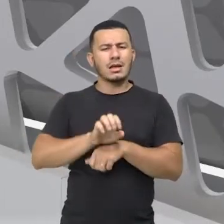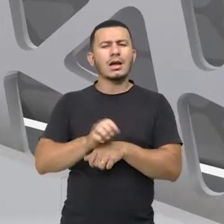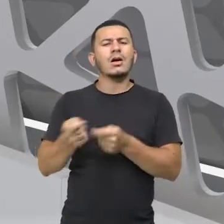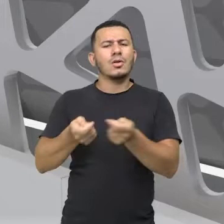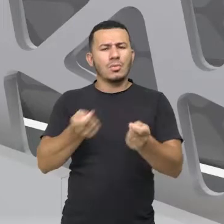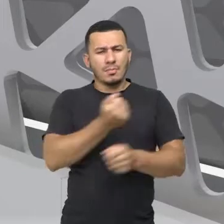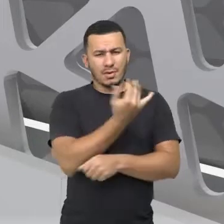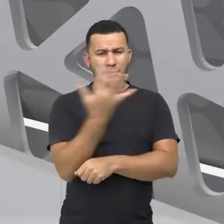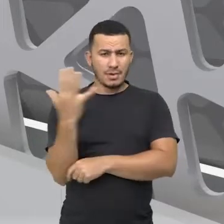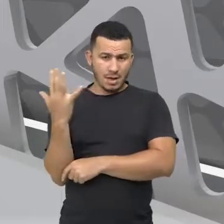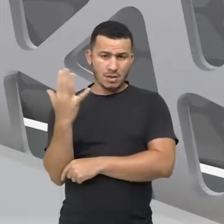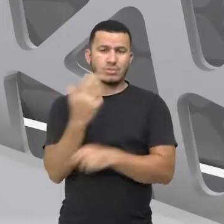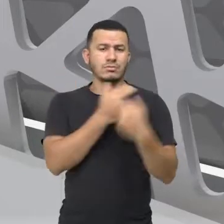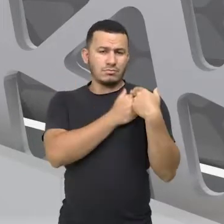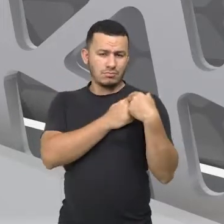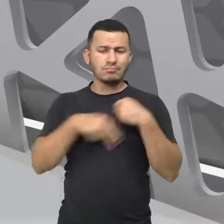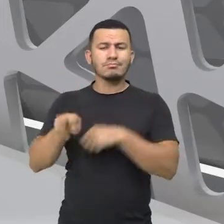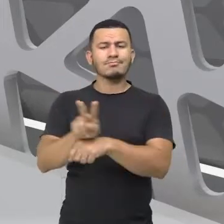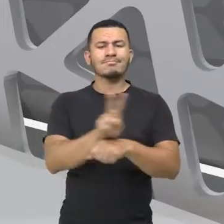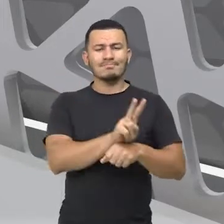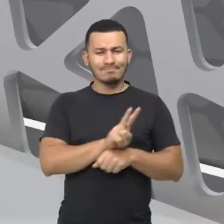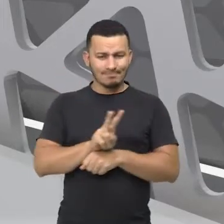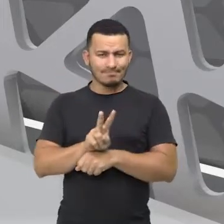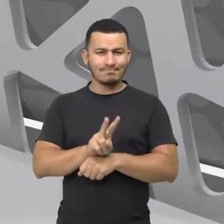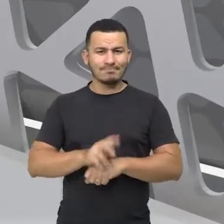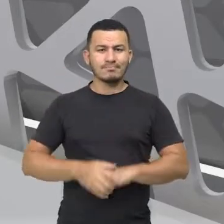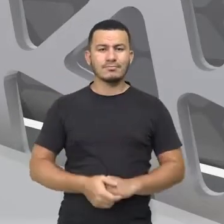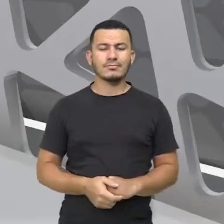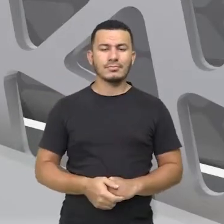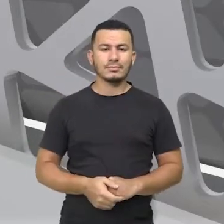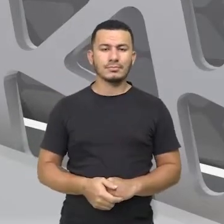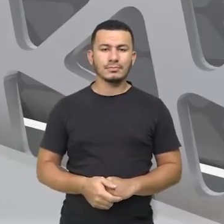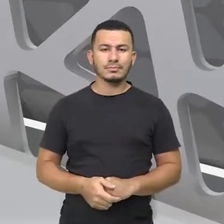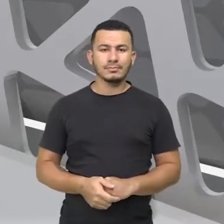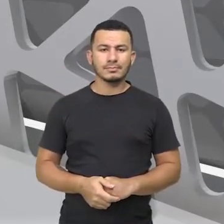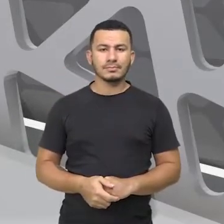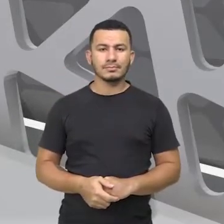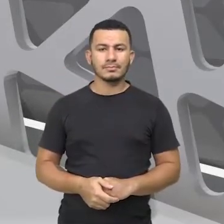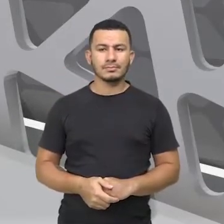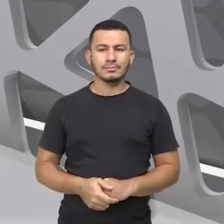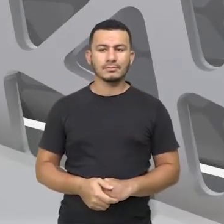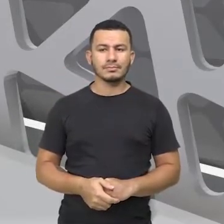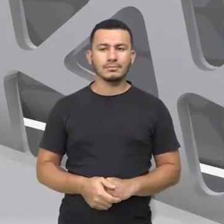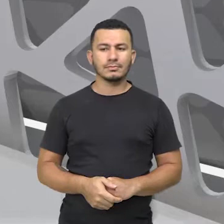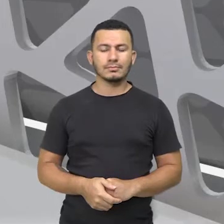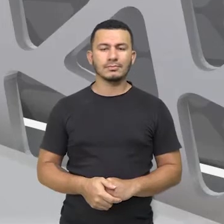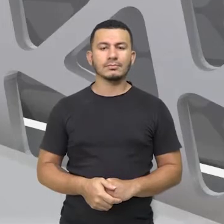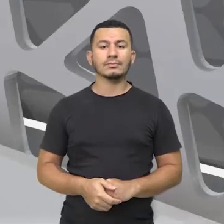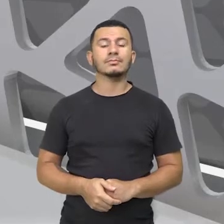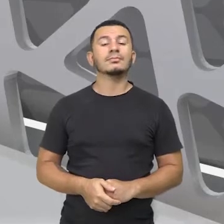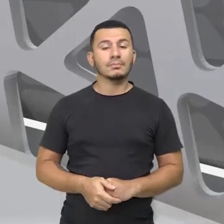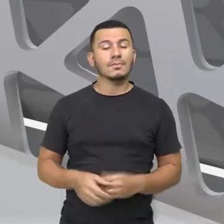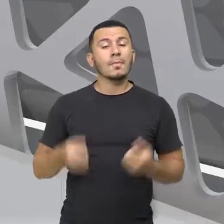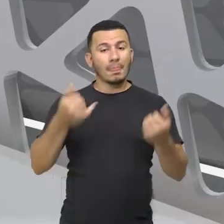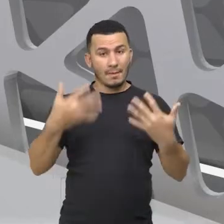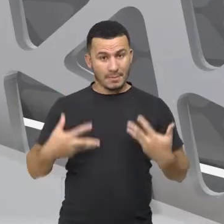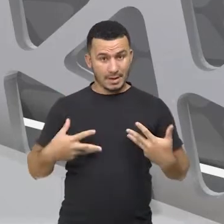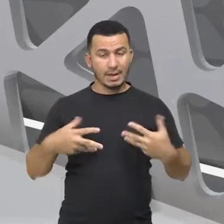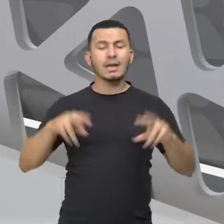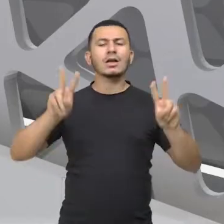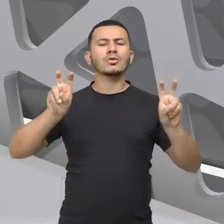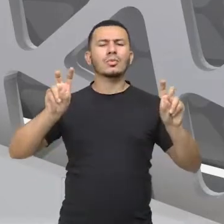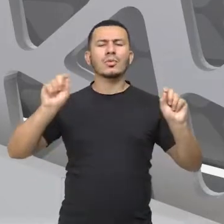que é responsável pelas unidades de conservação a nível estadual. Agora, a gente também falou sobre os